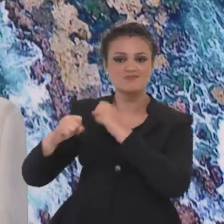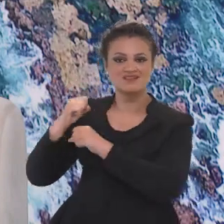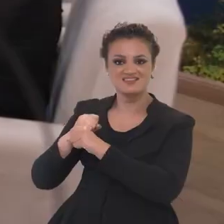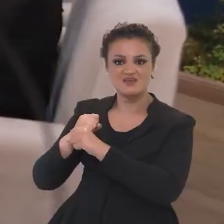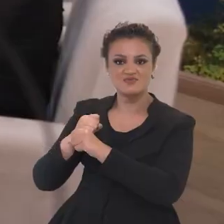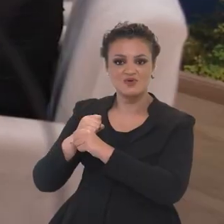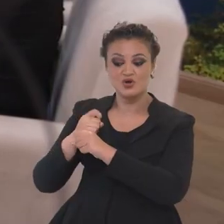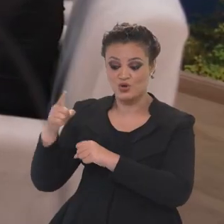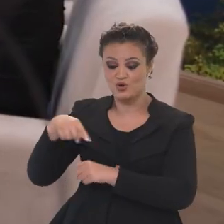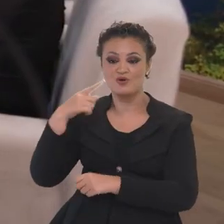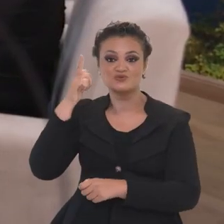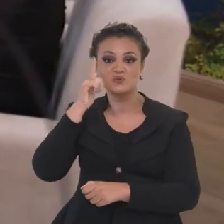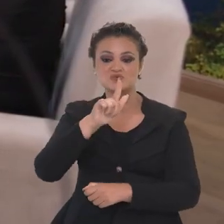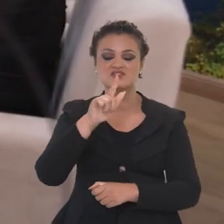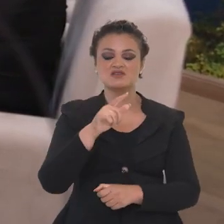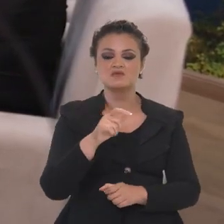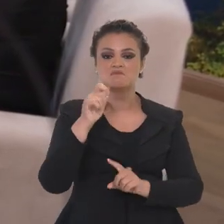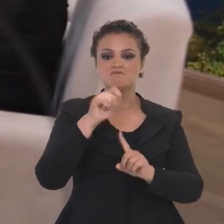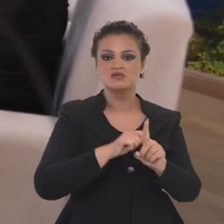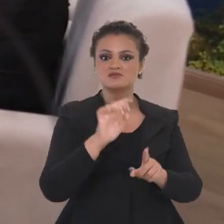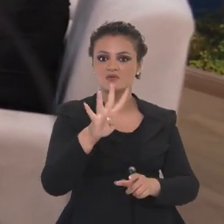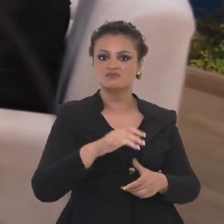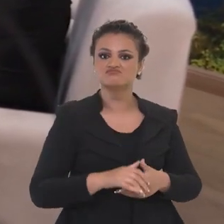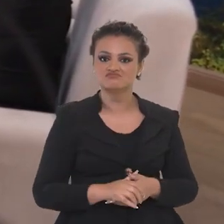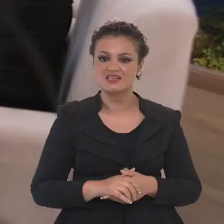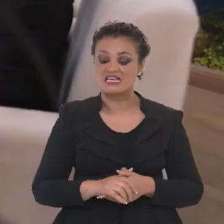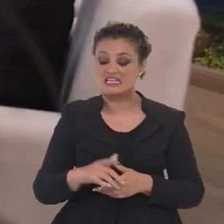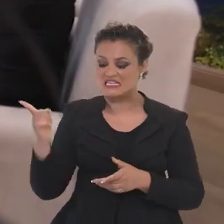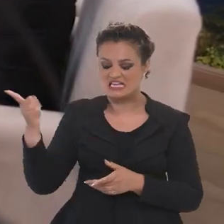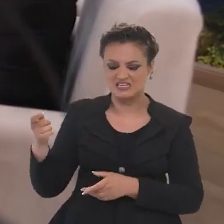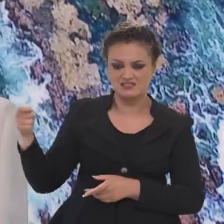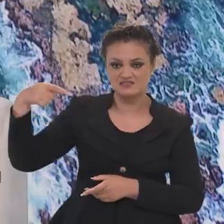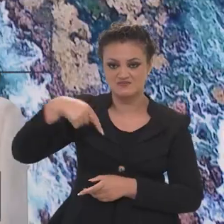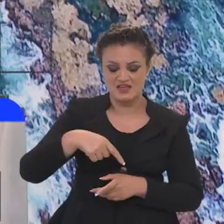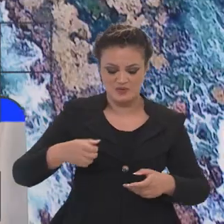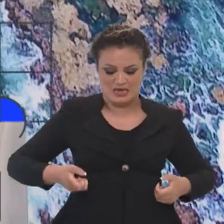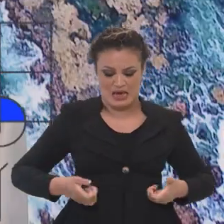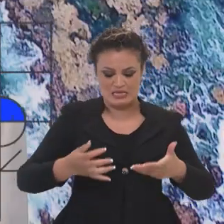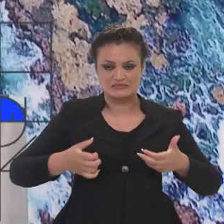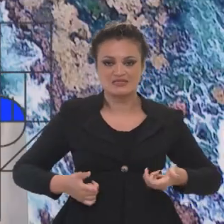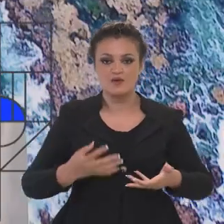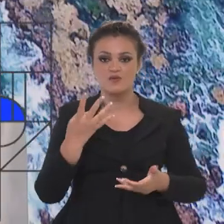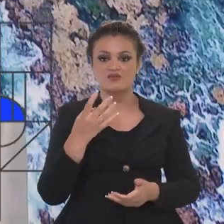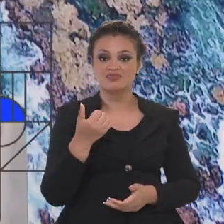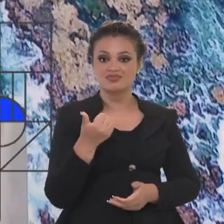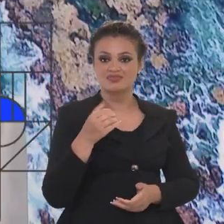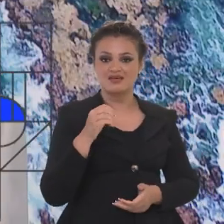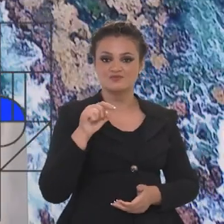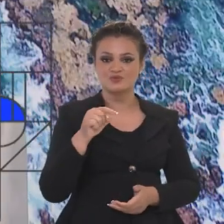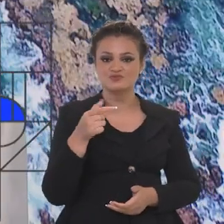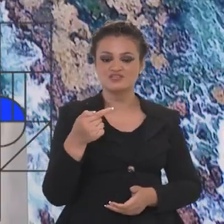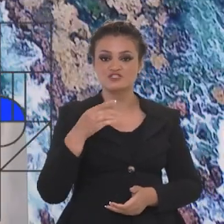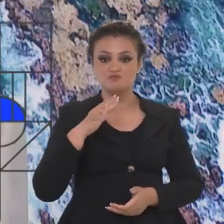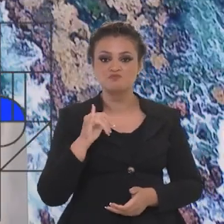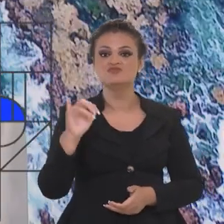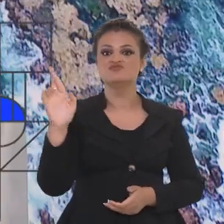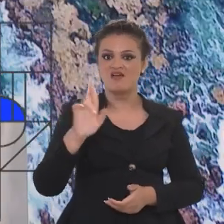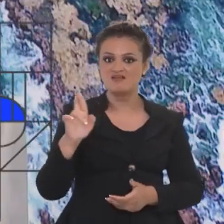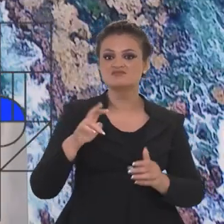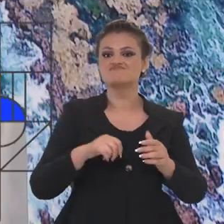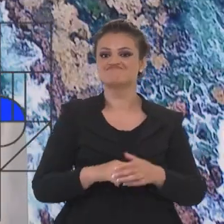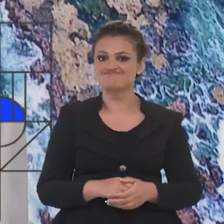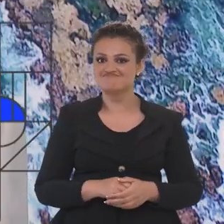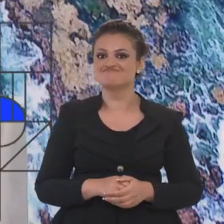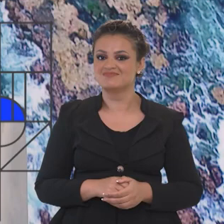E quantos eles deixaram aqui? Eles gastaram, esses turistas aqui no Brasil, 10,7 bilhões de reais.